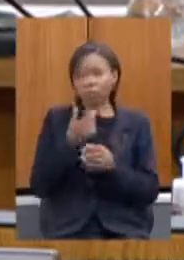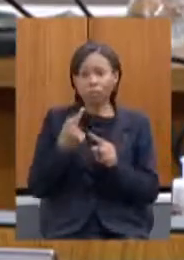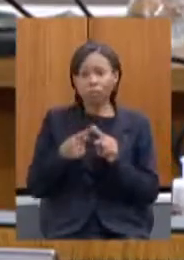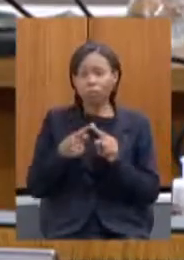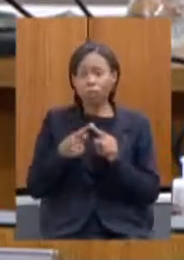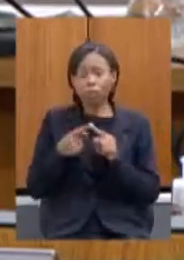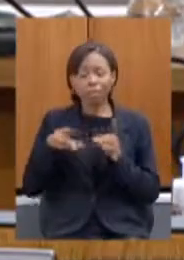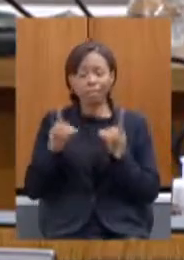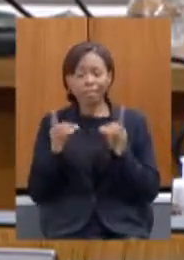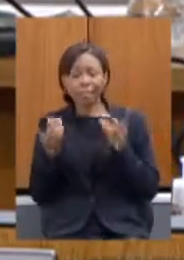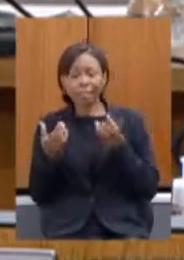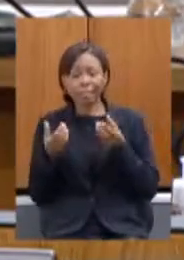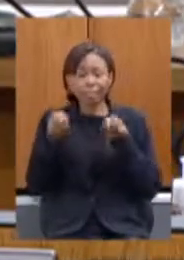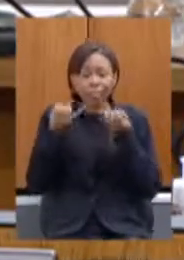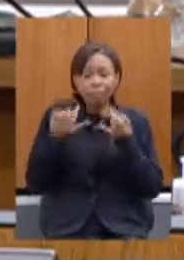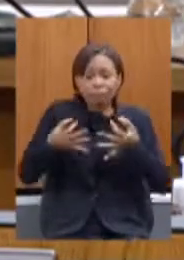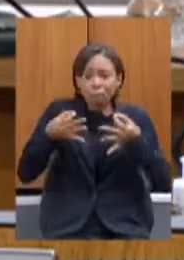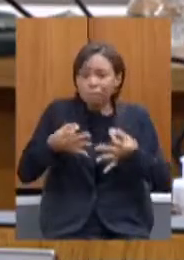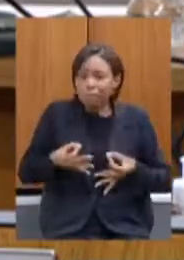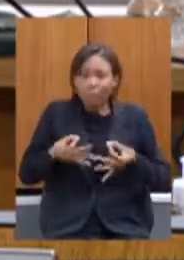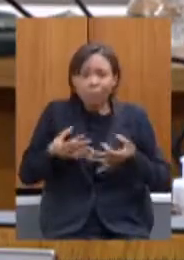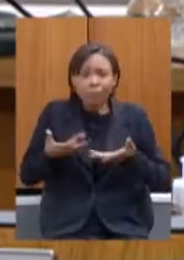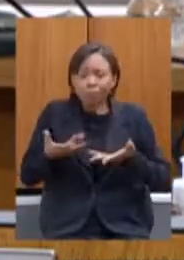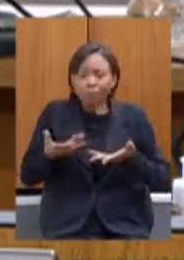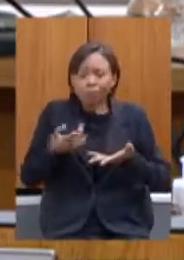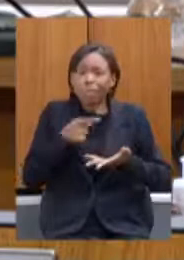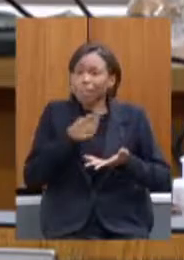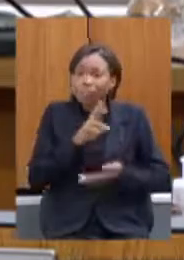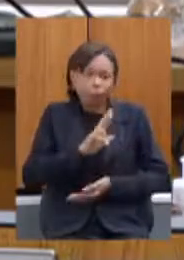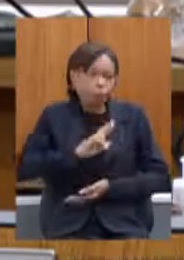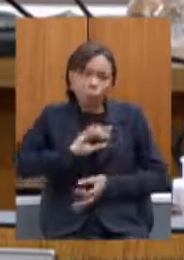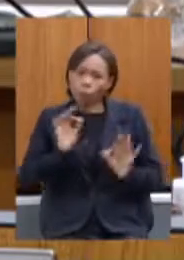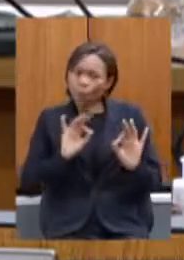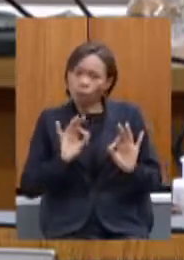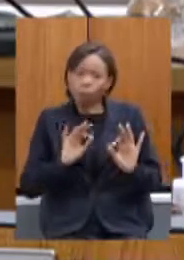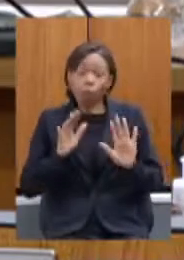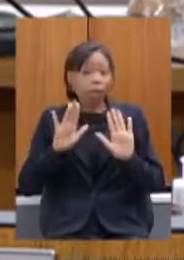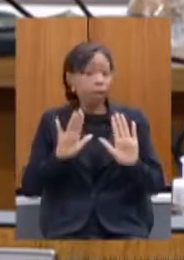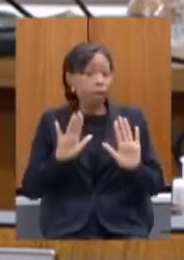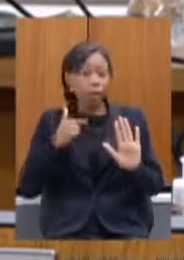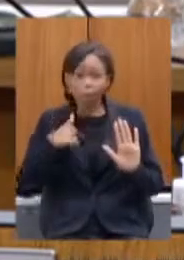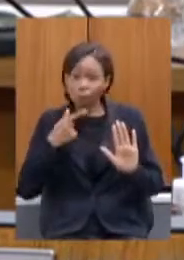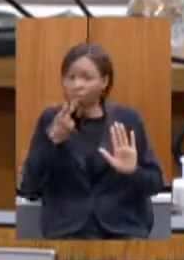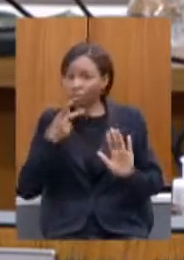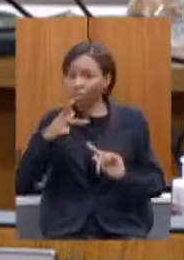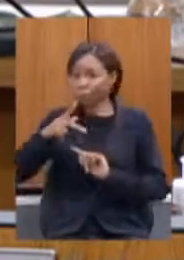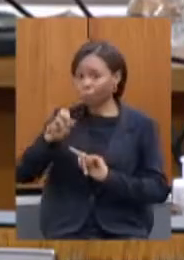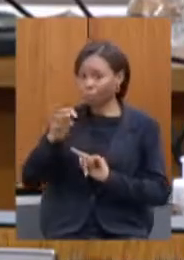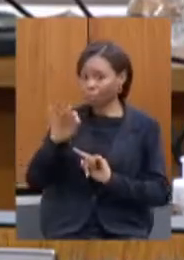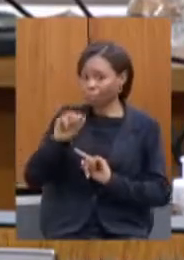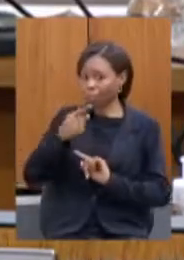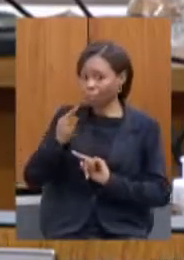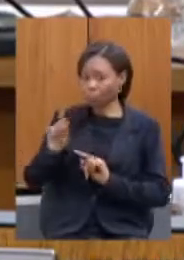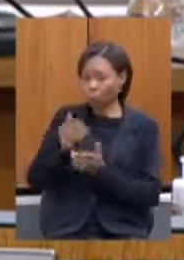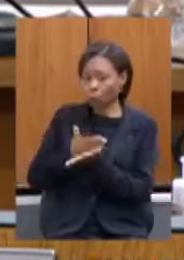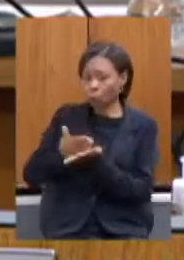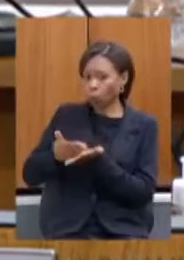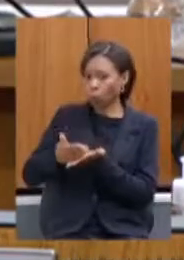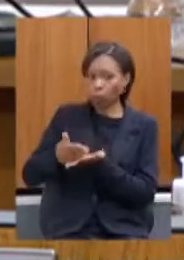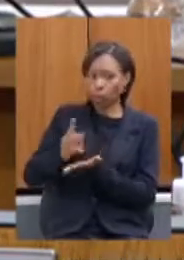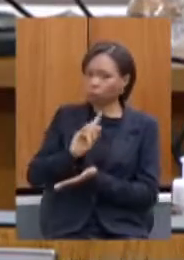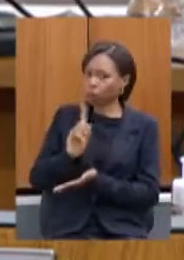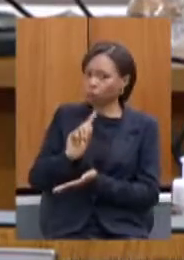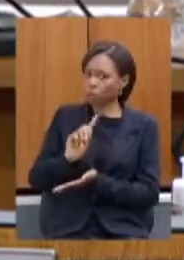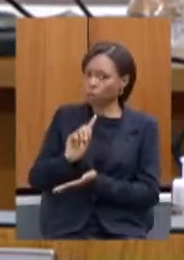-lo porque as minhas questões não foram respondidas eu não me referi à petição inicial secretário eu me